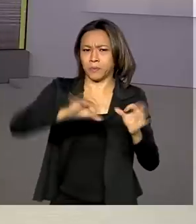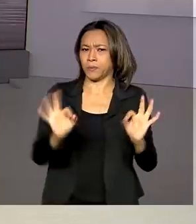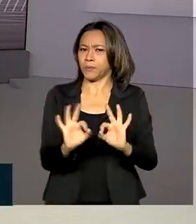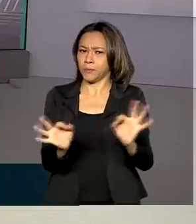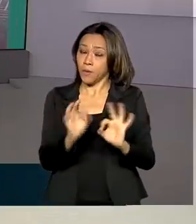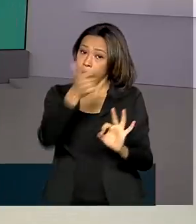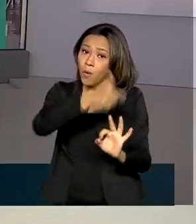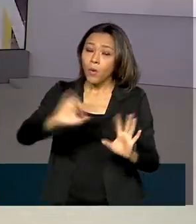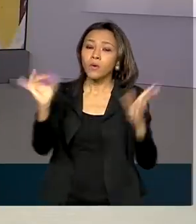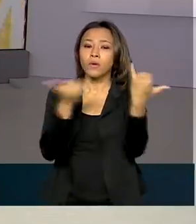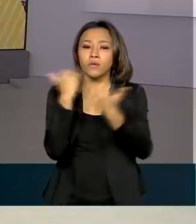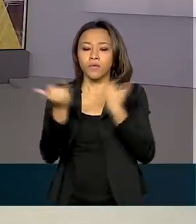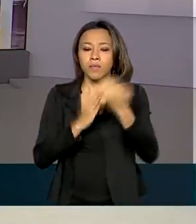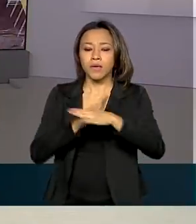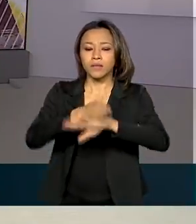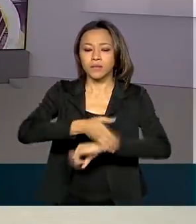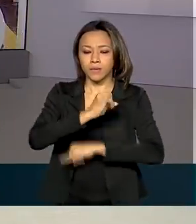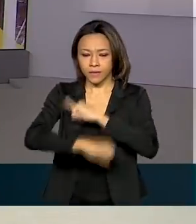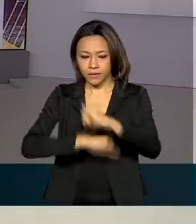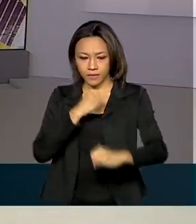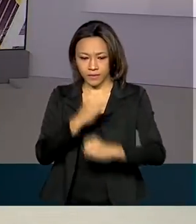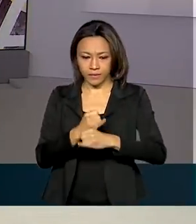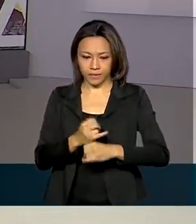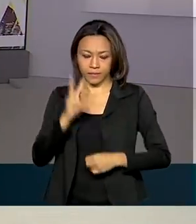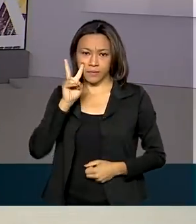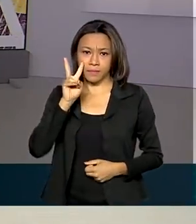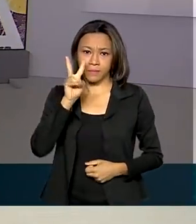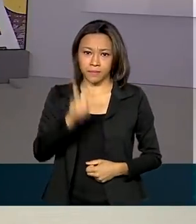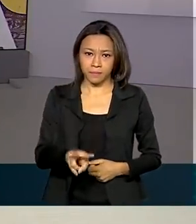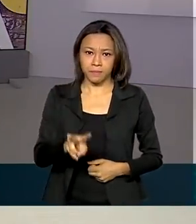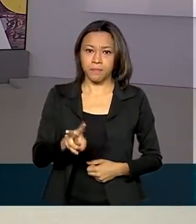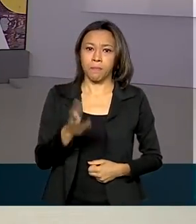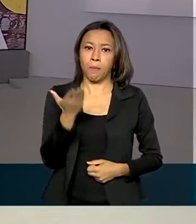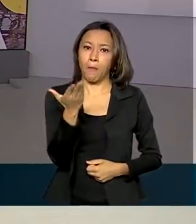na página do participante O